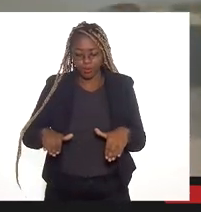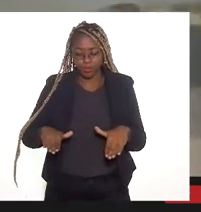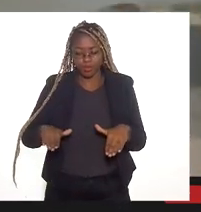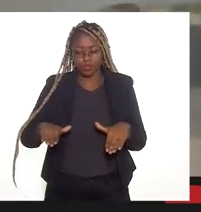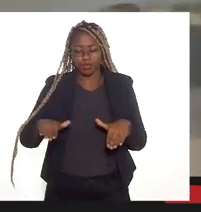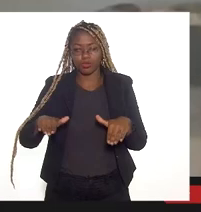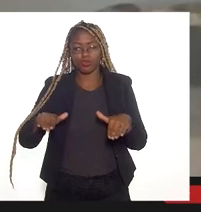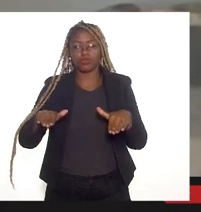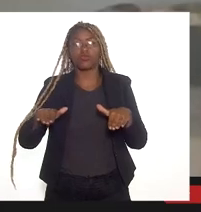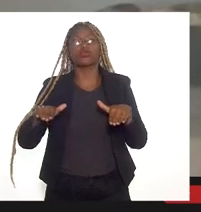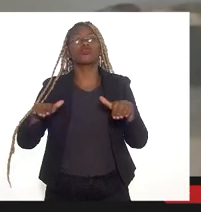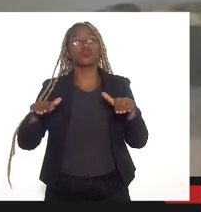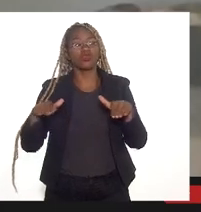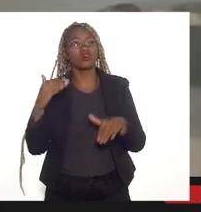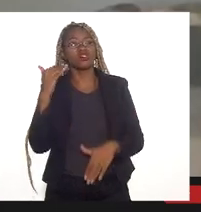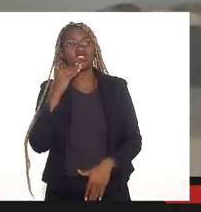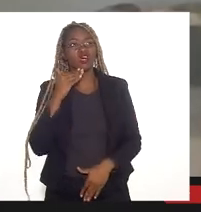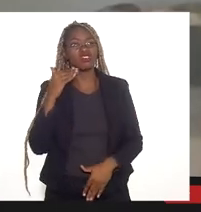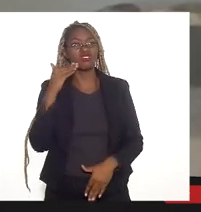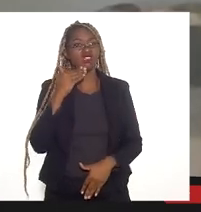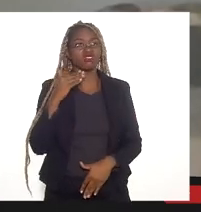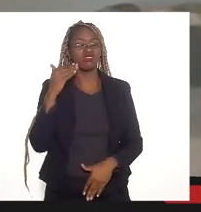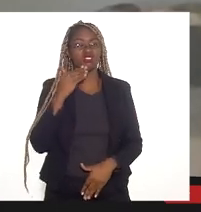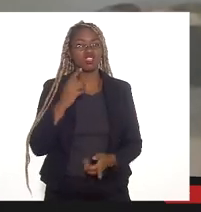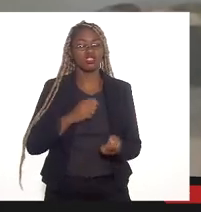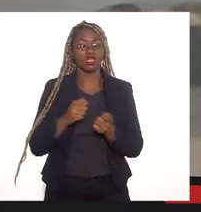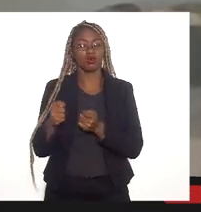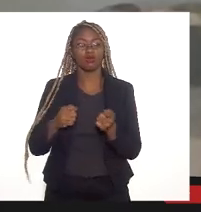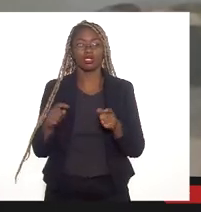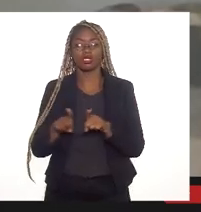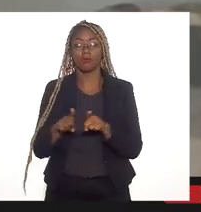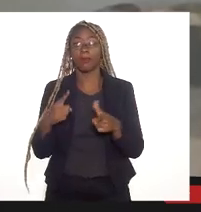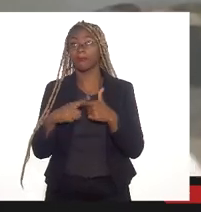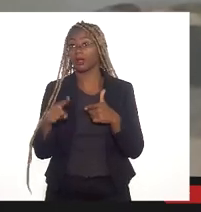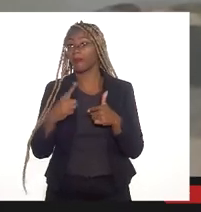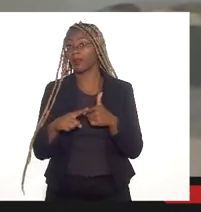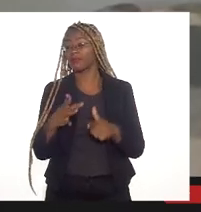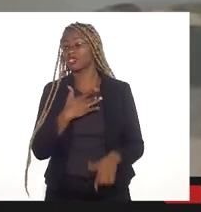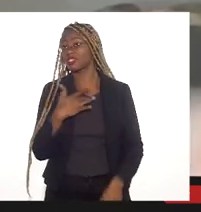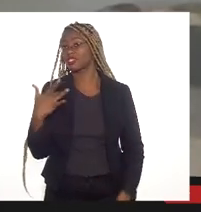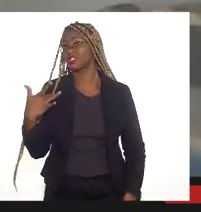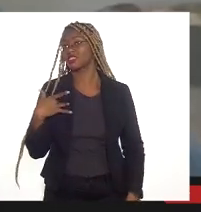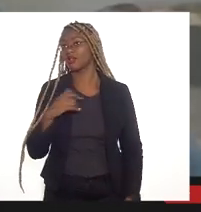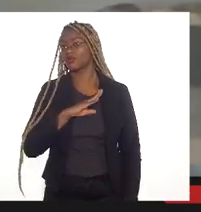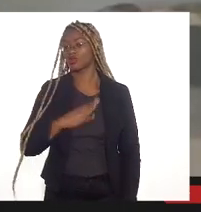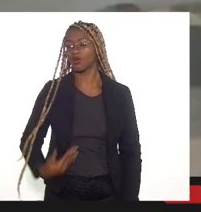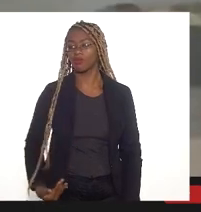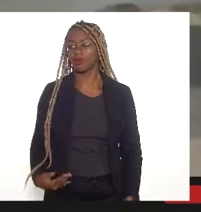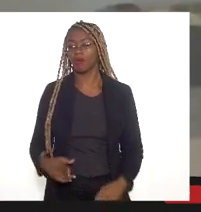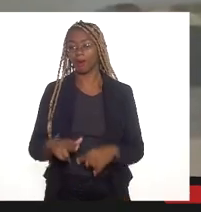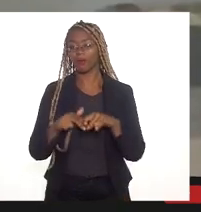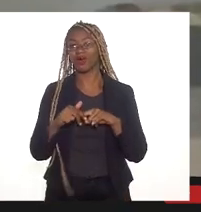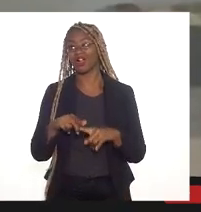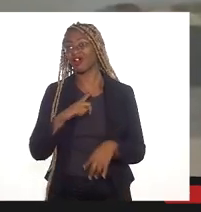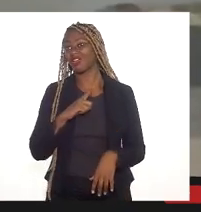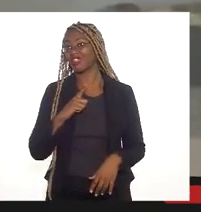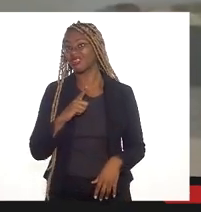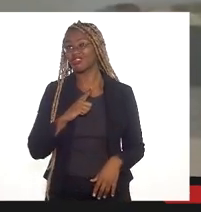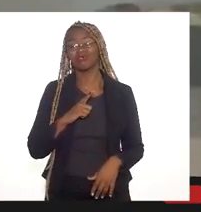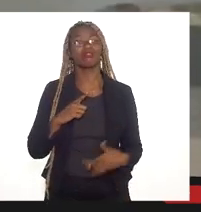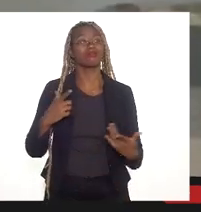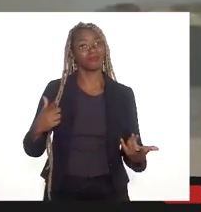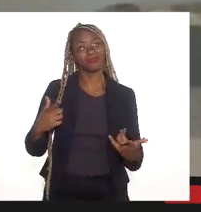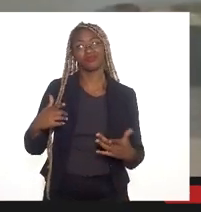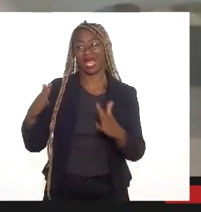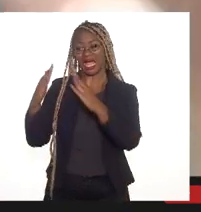a prejuízos econômicos, como problemas de saúde pública, que isso vai aumentar a umidade nas casas, vai gerar problemas